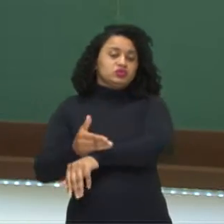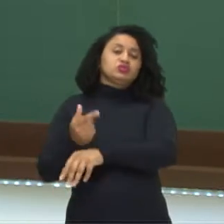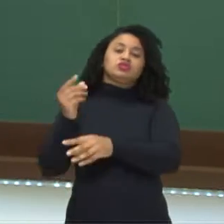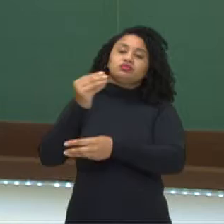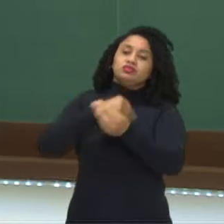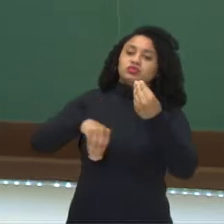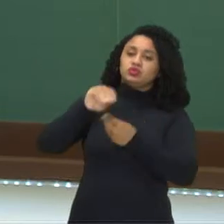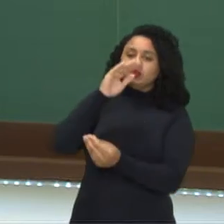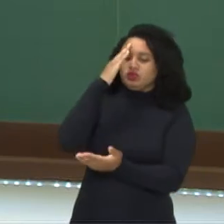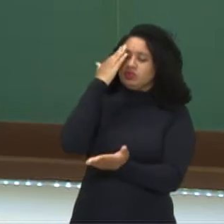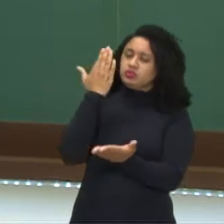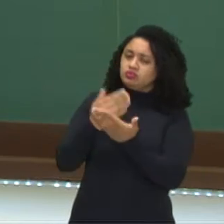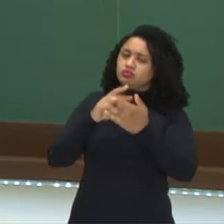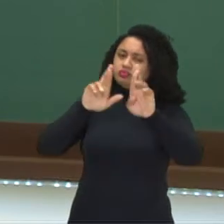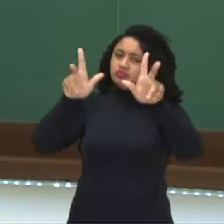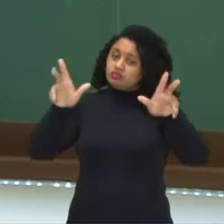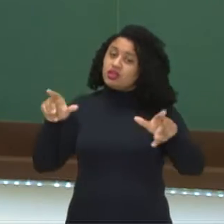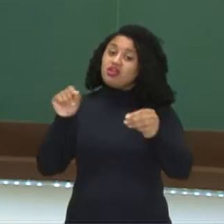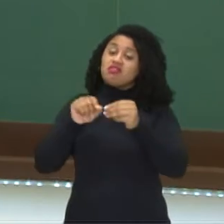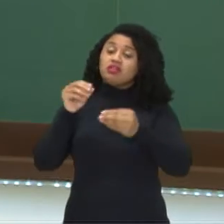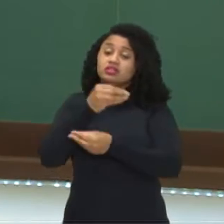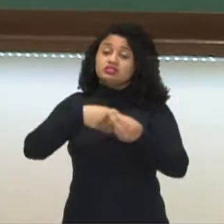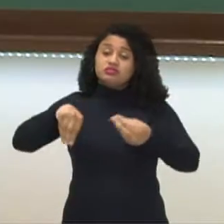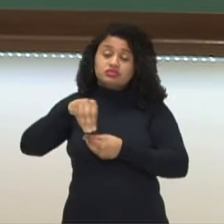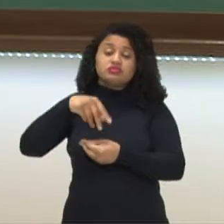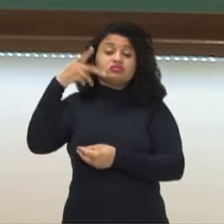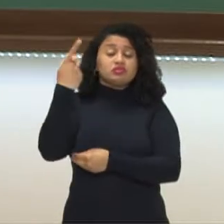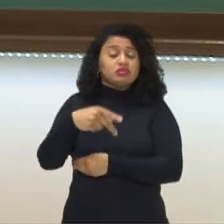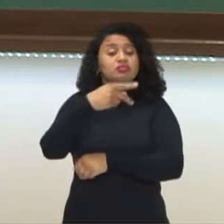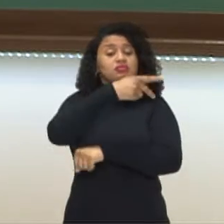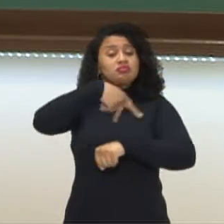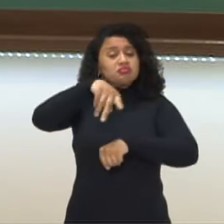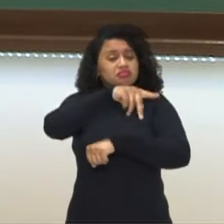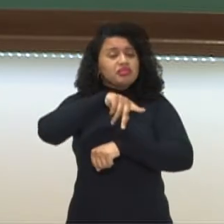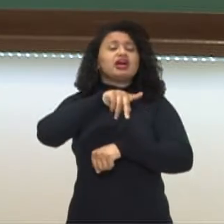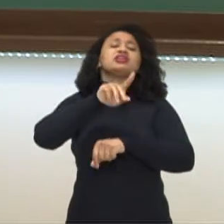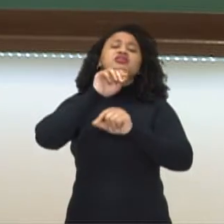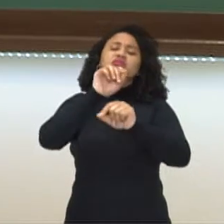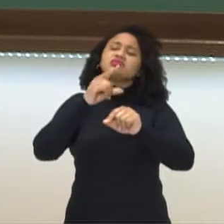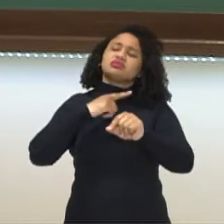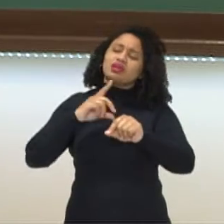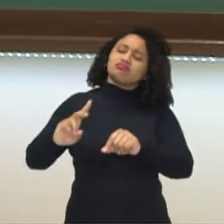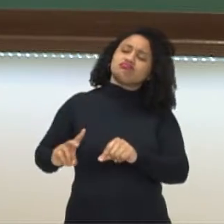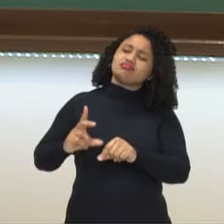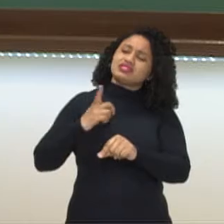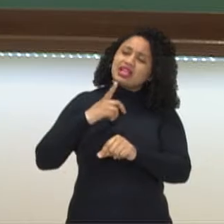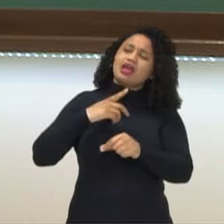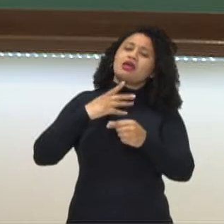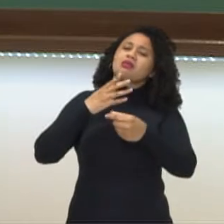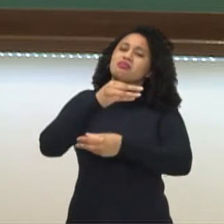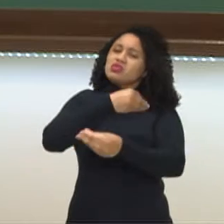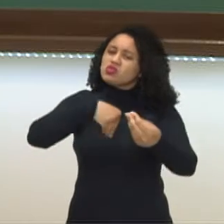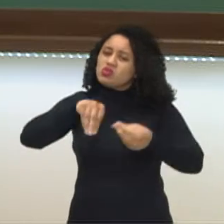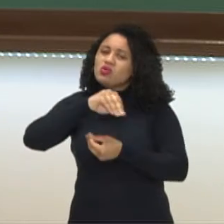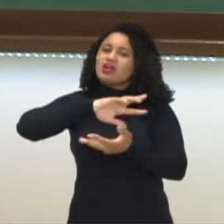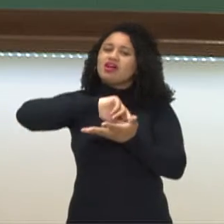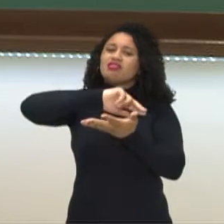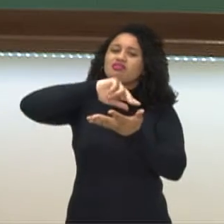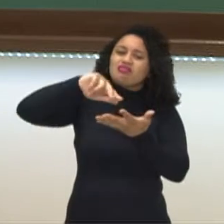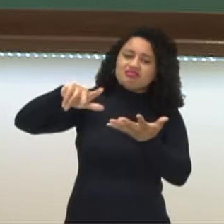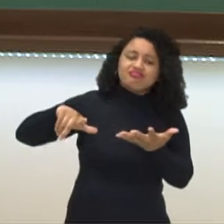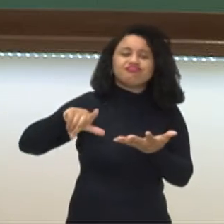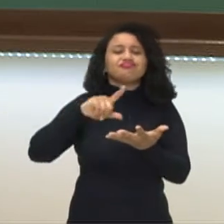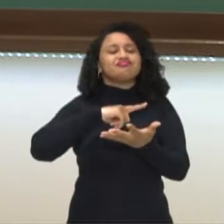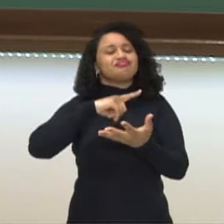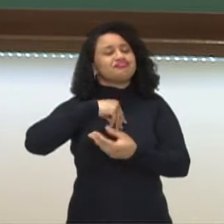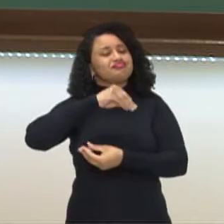Crenças diferentes traz a miscigenação. E o nosso país é muito rico em miscigenação, né? Tem uma mistura muito